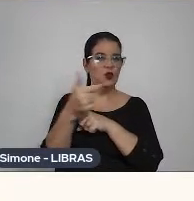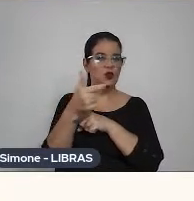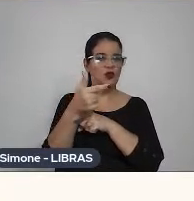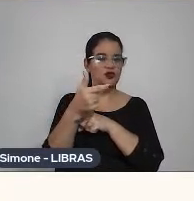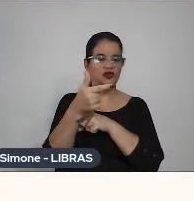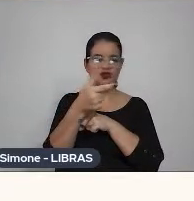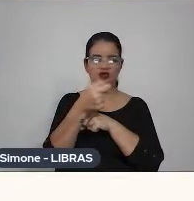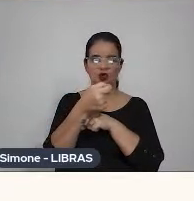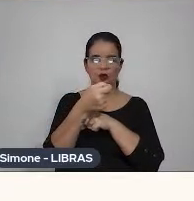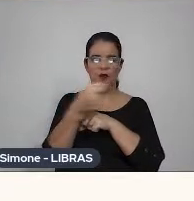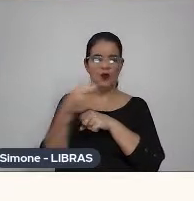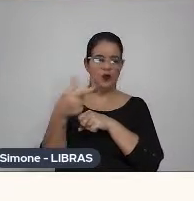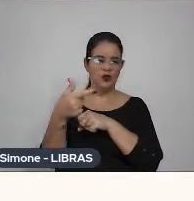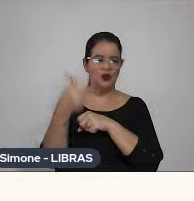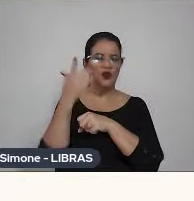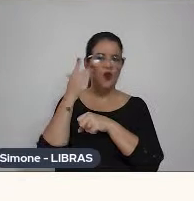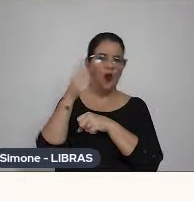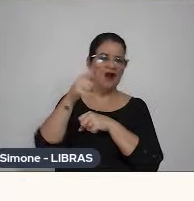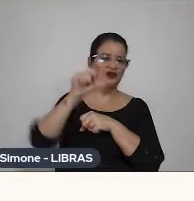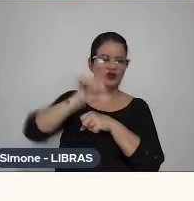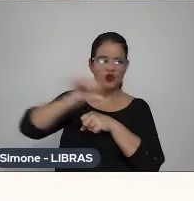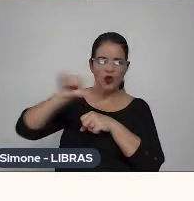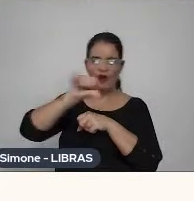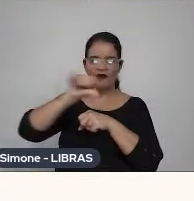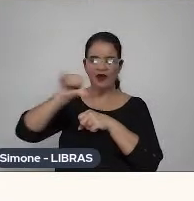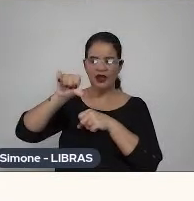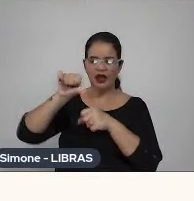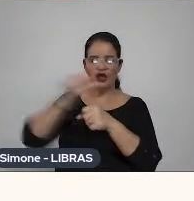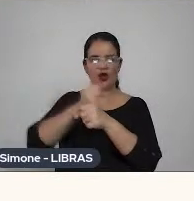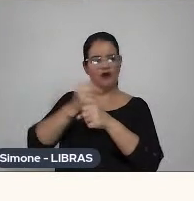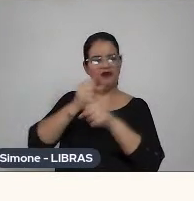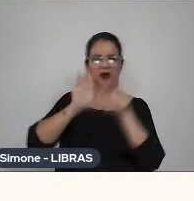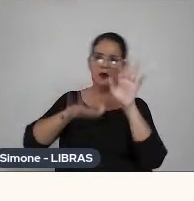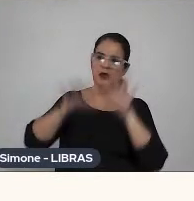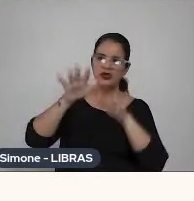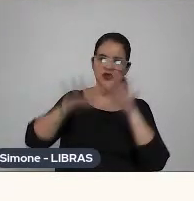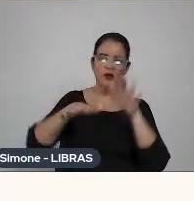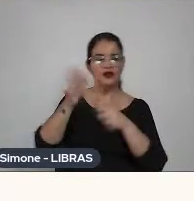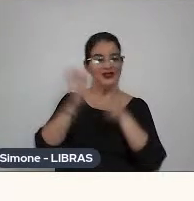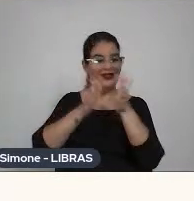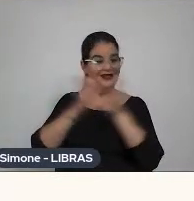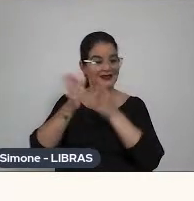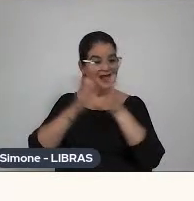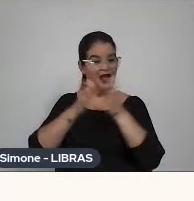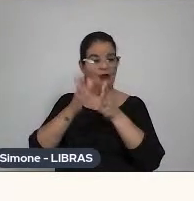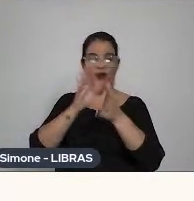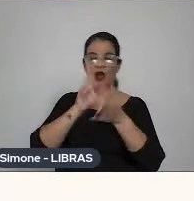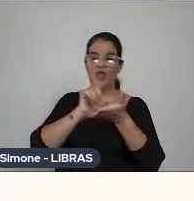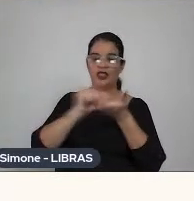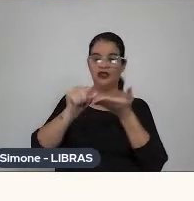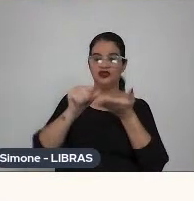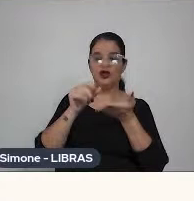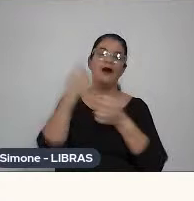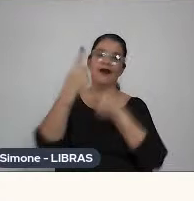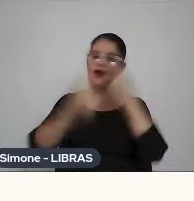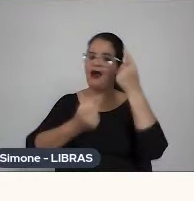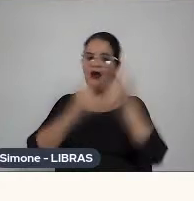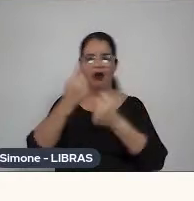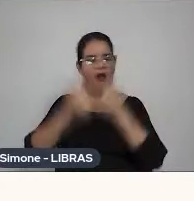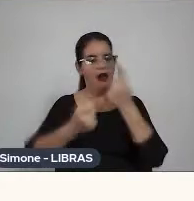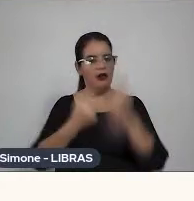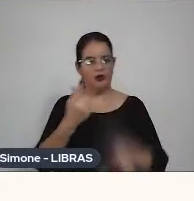aqui eu acho que foi em 99, mais ou menos, nessa época o digital era uma coisa muito rara, né, assim,